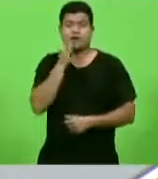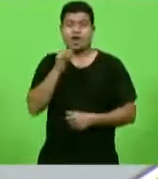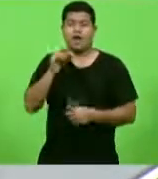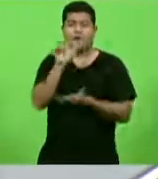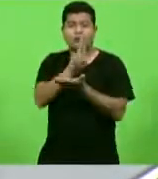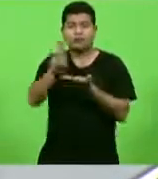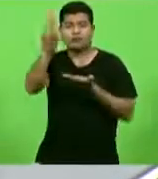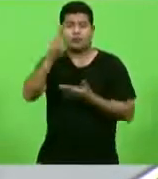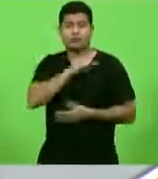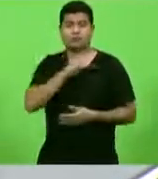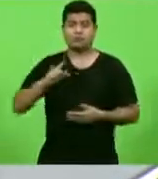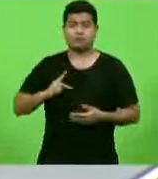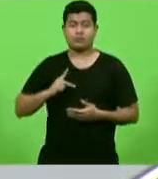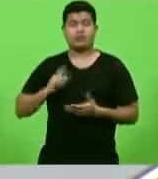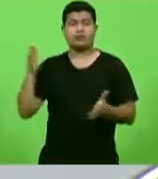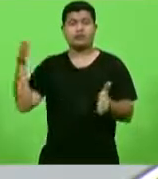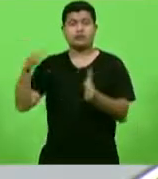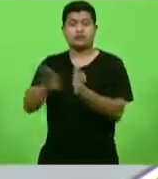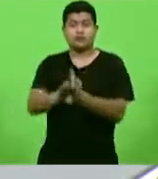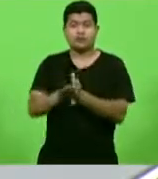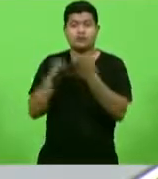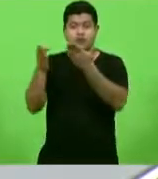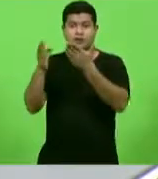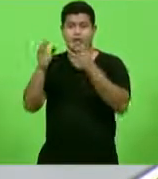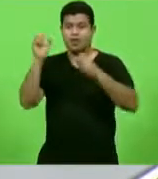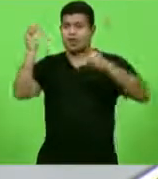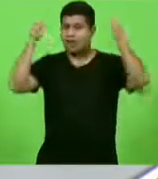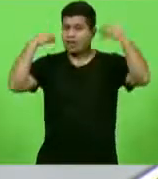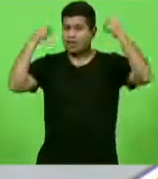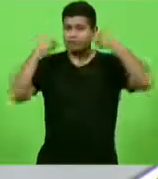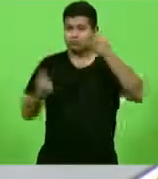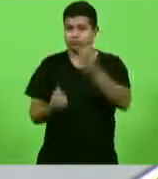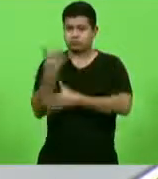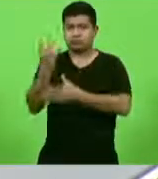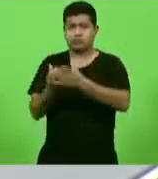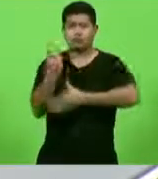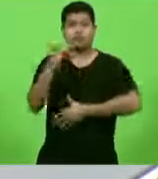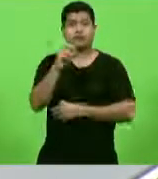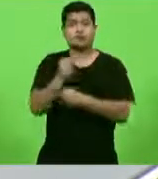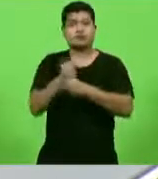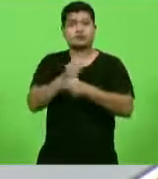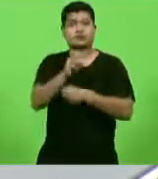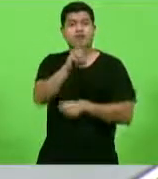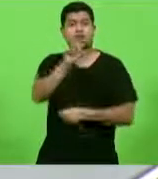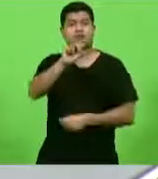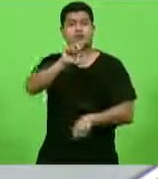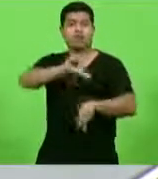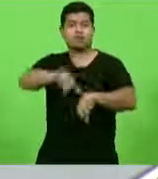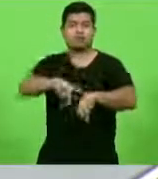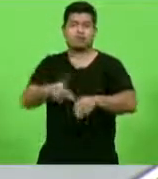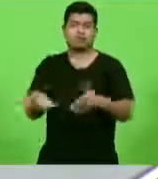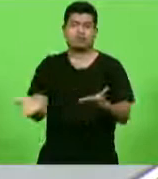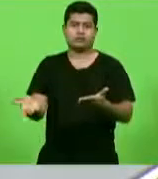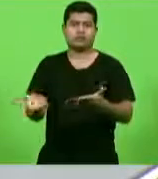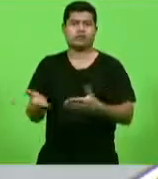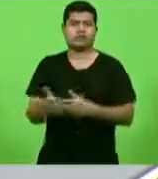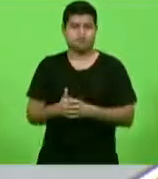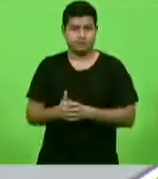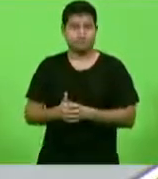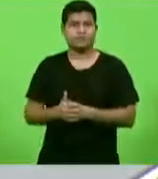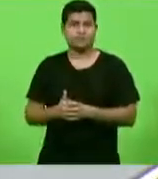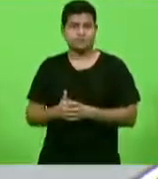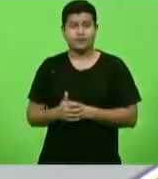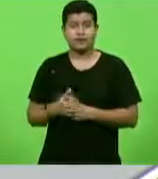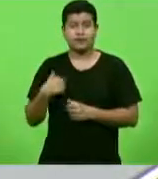depois de 50 anos nós tivemos universidade pública. Então, este livro que vossas excelências